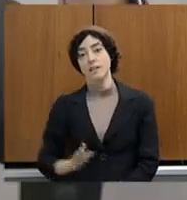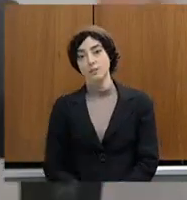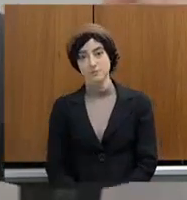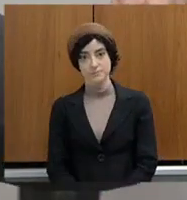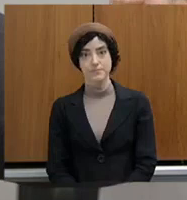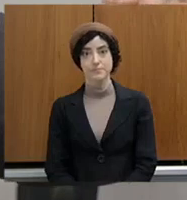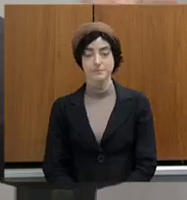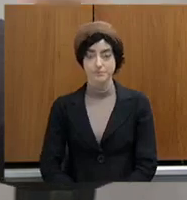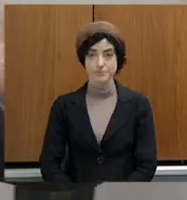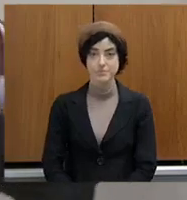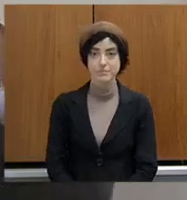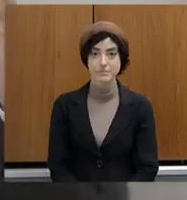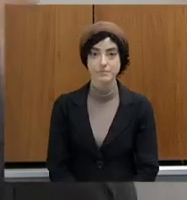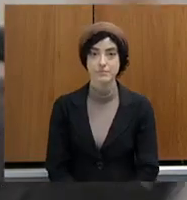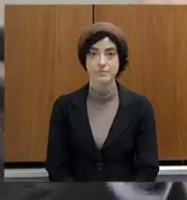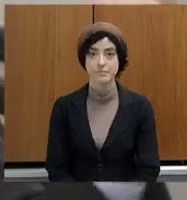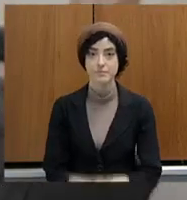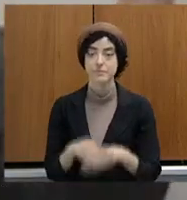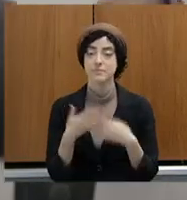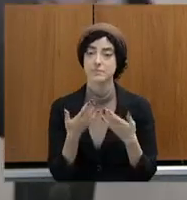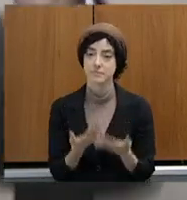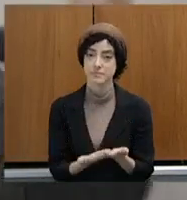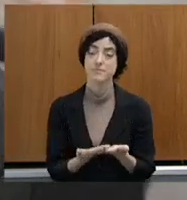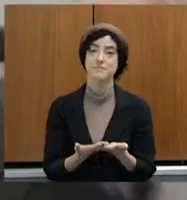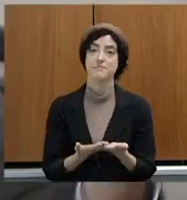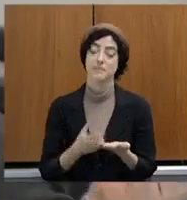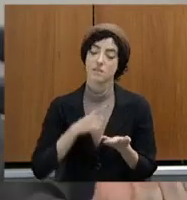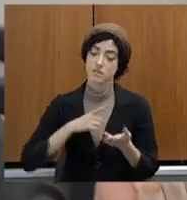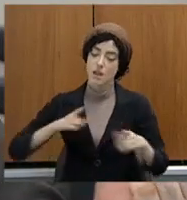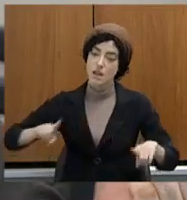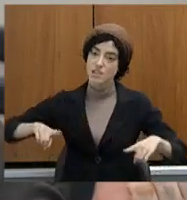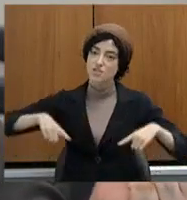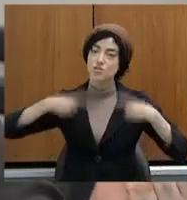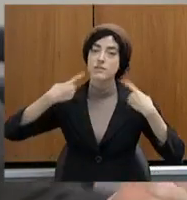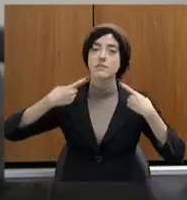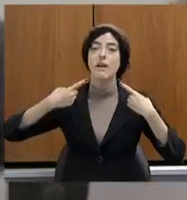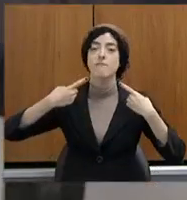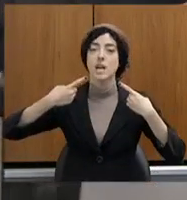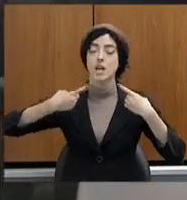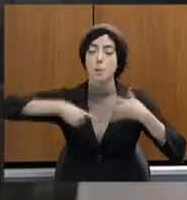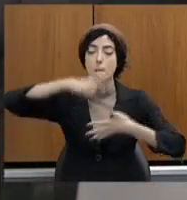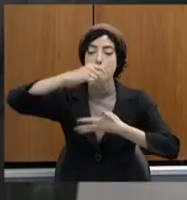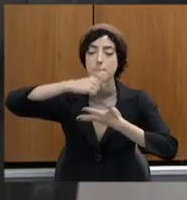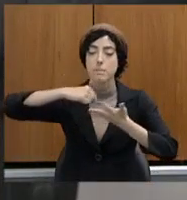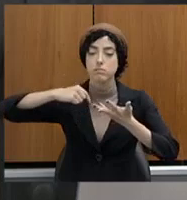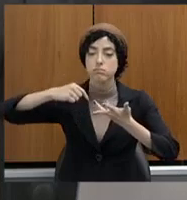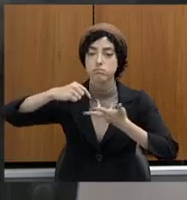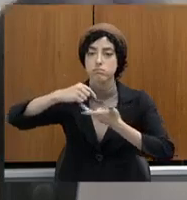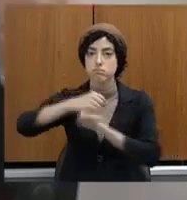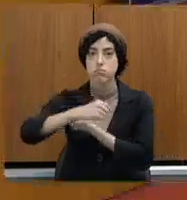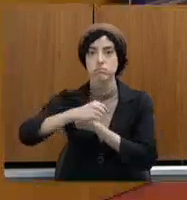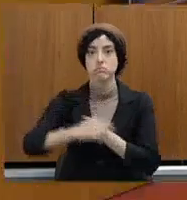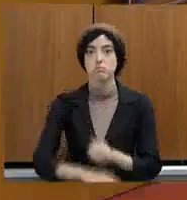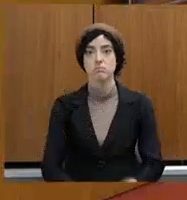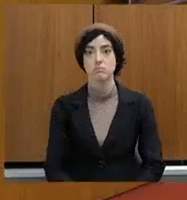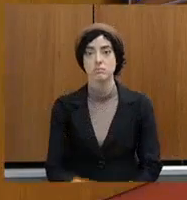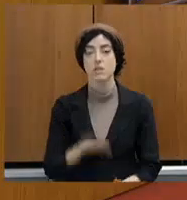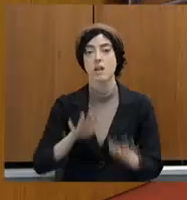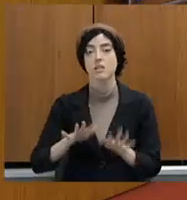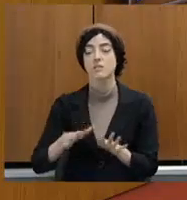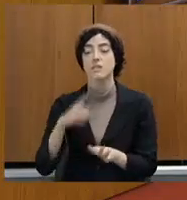eu coloco desafios, coisa que às vezes não é de domínio de todos os deputados. deputado Bruno Enger,